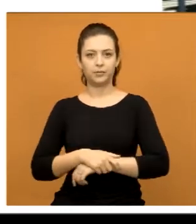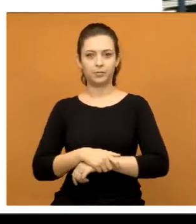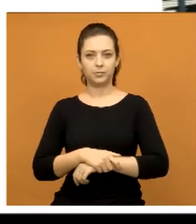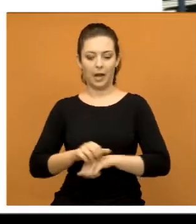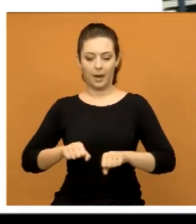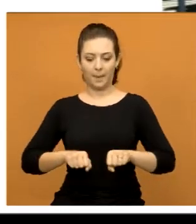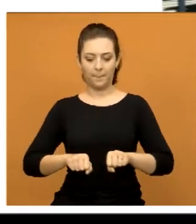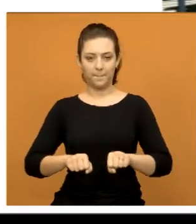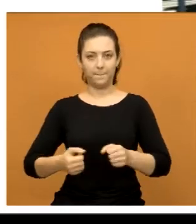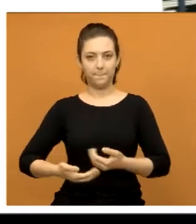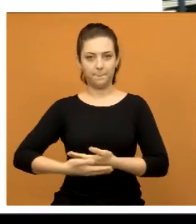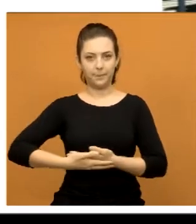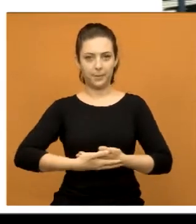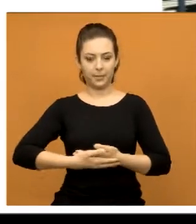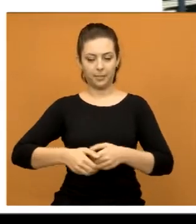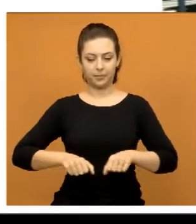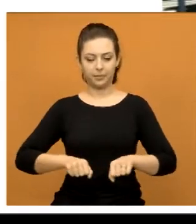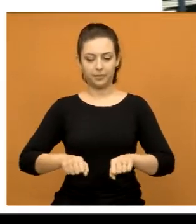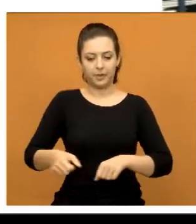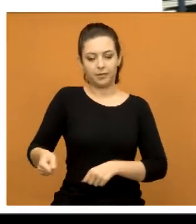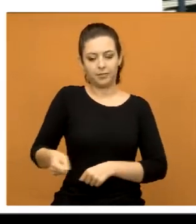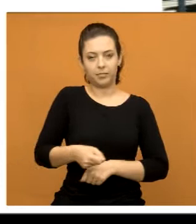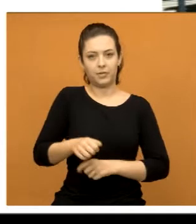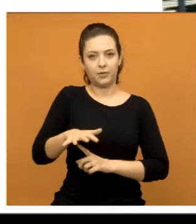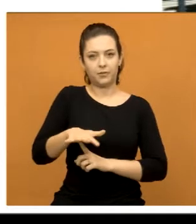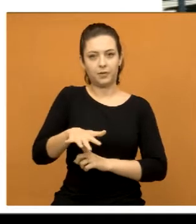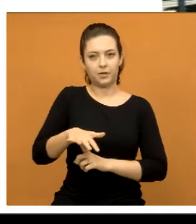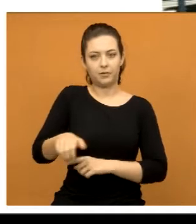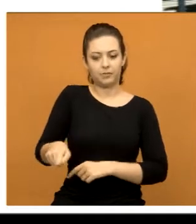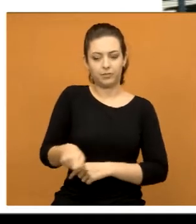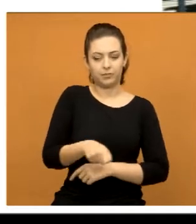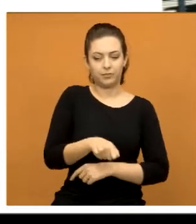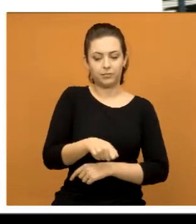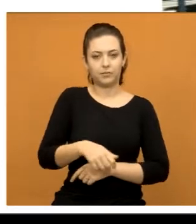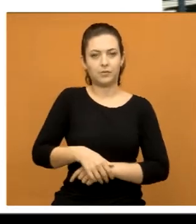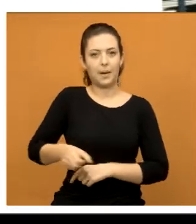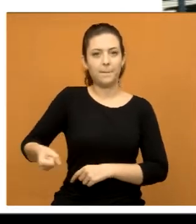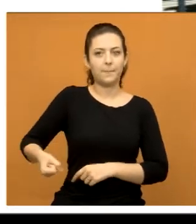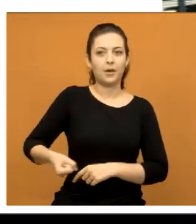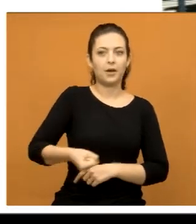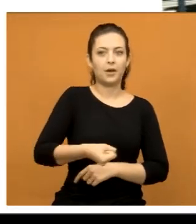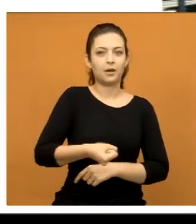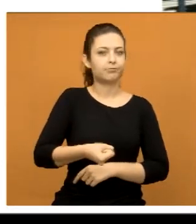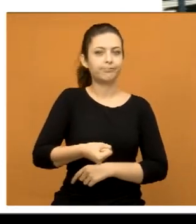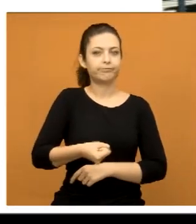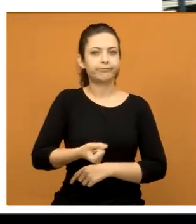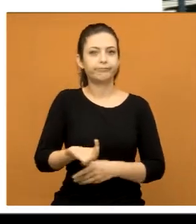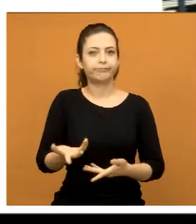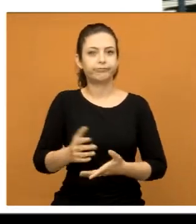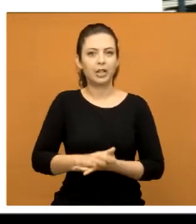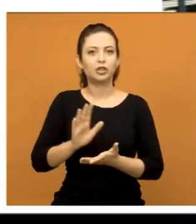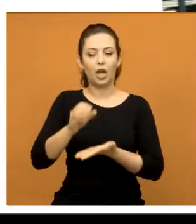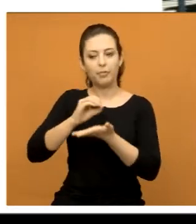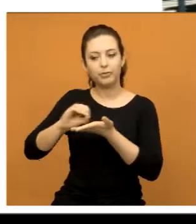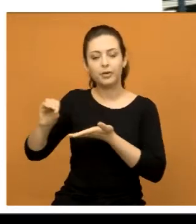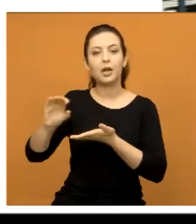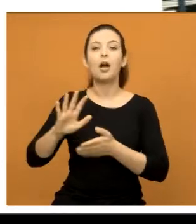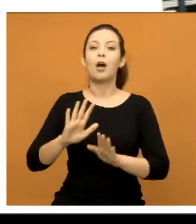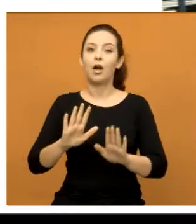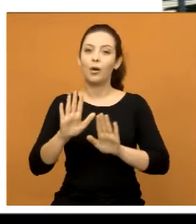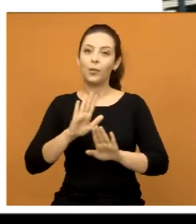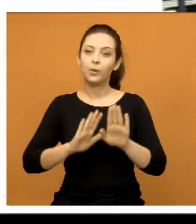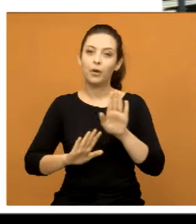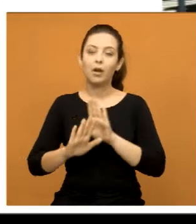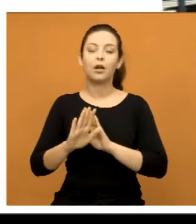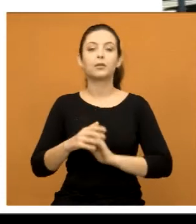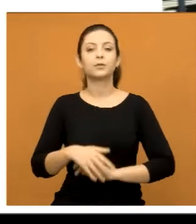bebê, não passa o carrinho que vem da feira, não passa nada. Ele fica bem na esquina. E já fizemos vários ofícios. Antes que vai acontecer um acidente